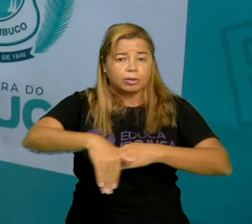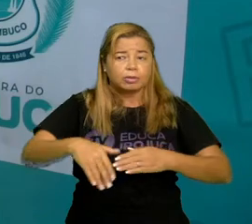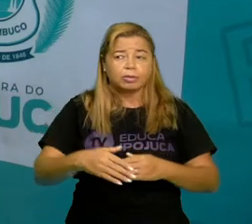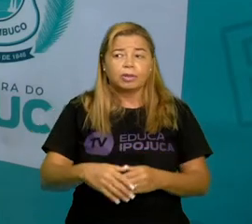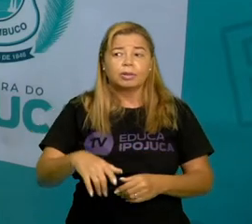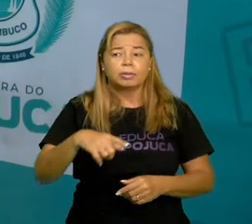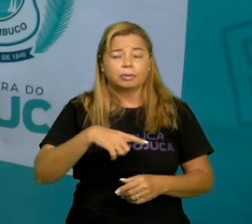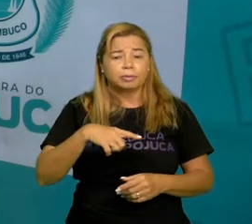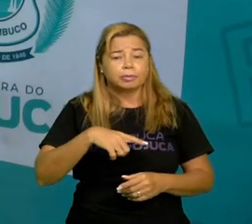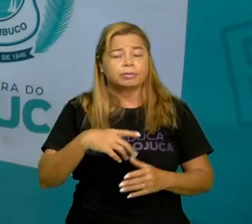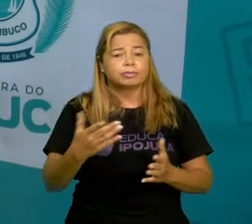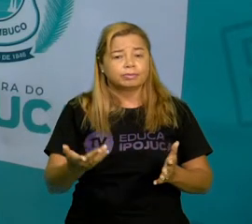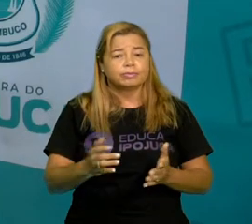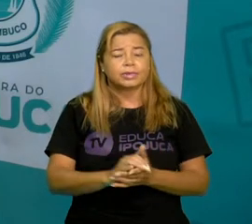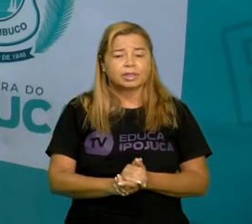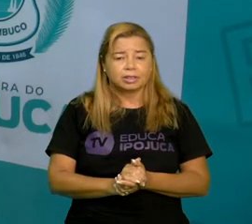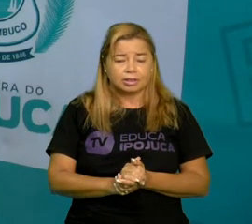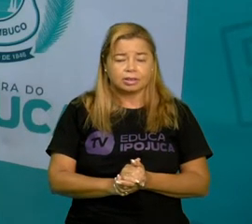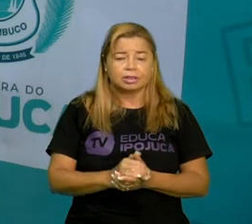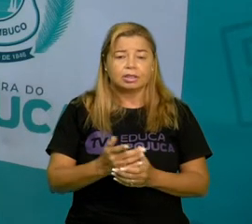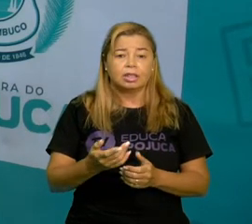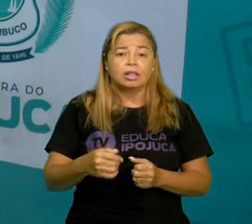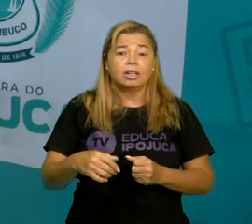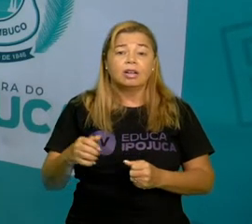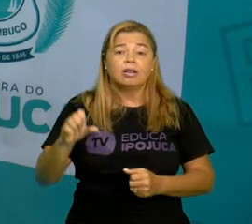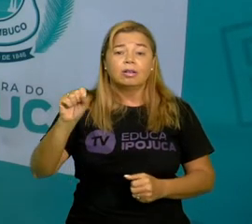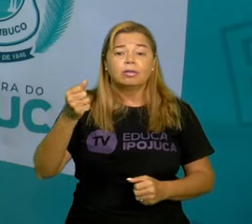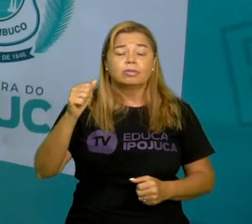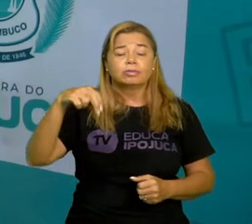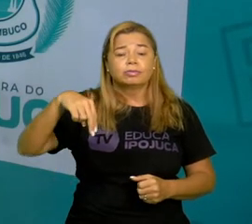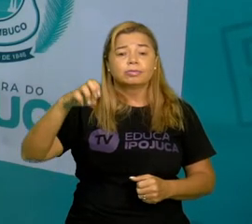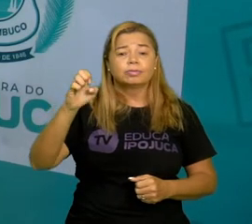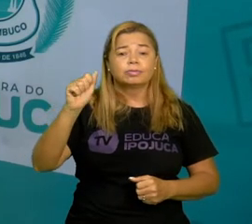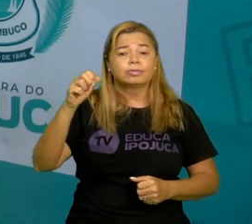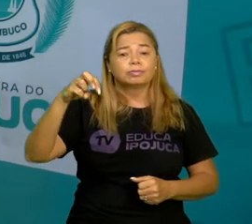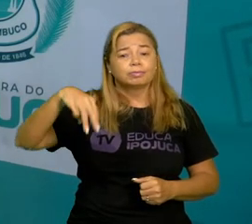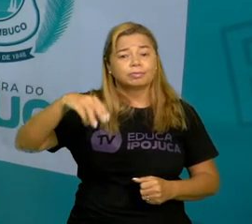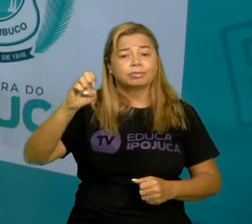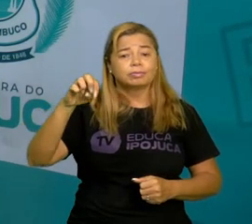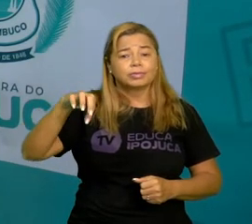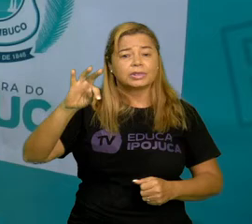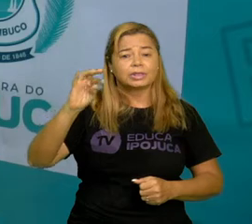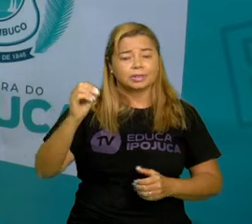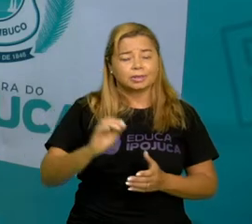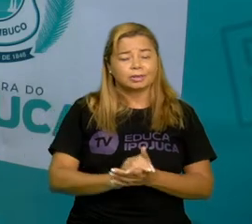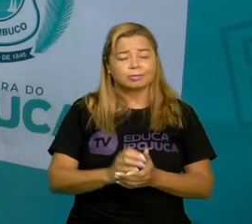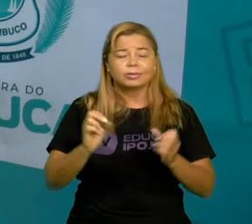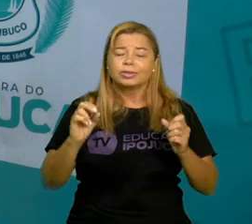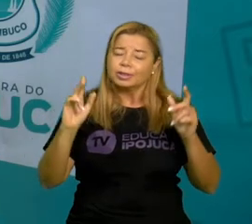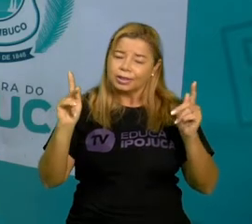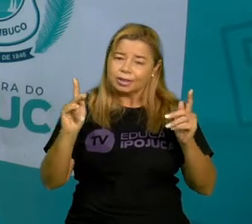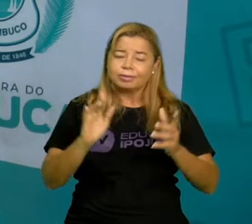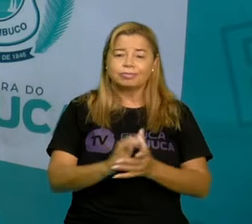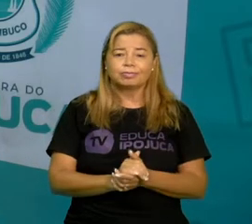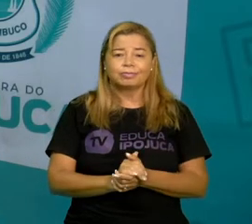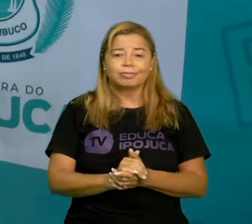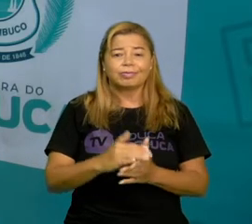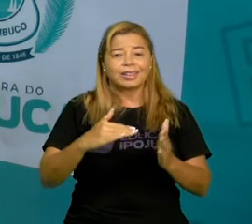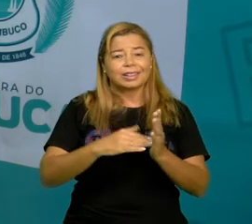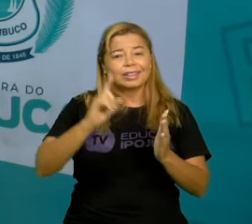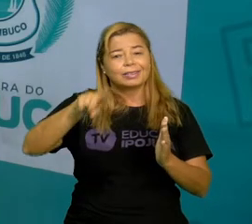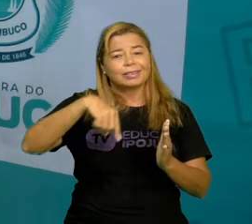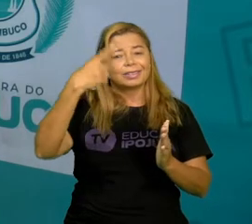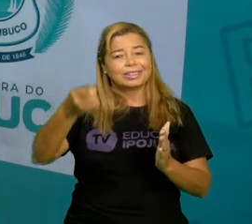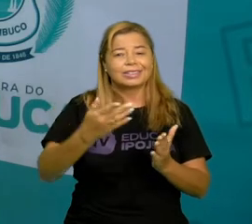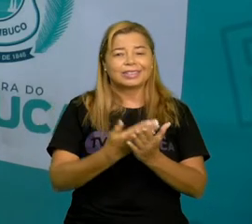acesso principalmente a saneamento básico e a um posto de qualidade. Tá bom? Um beijo grande para vocês e até a próxima